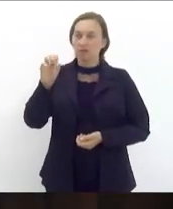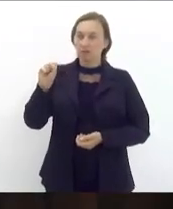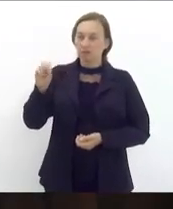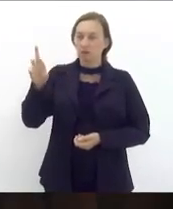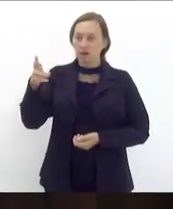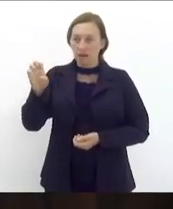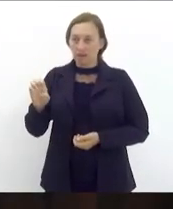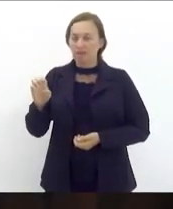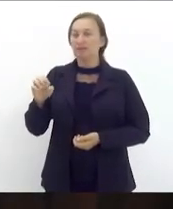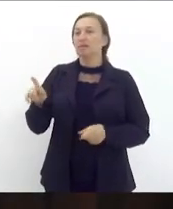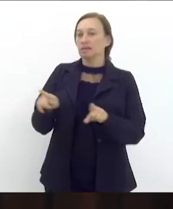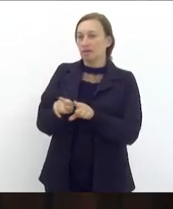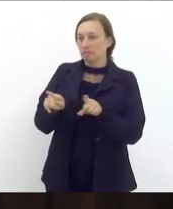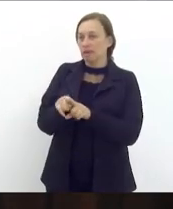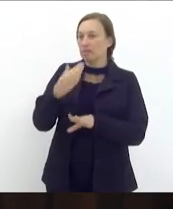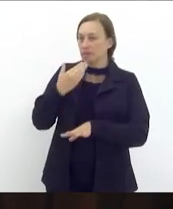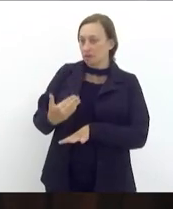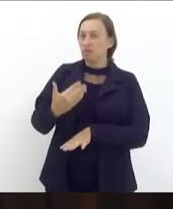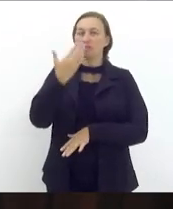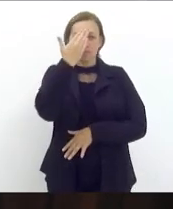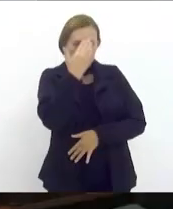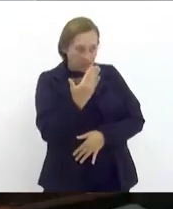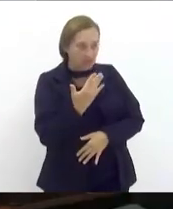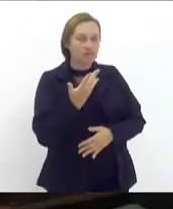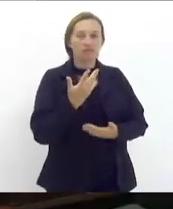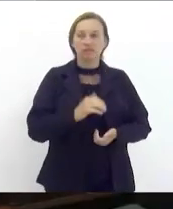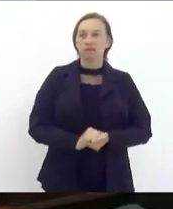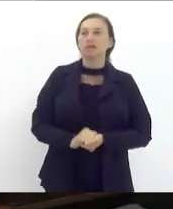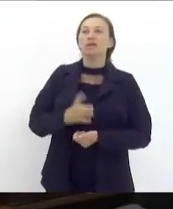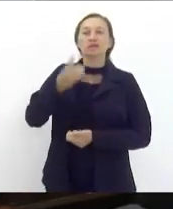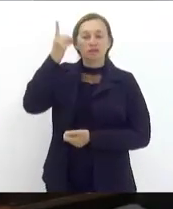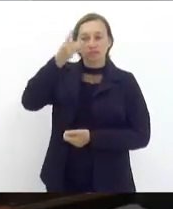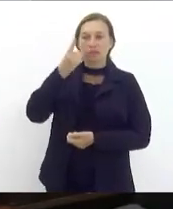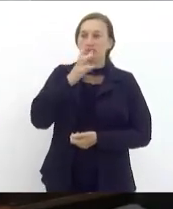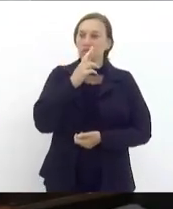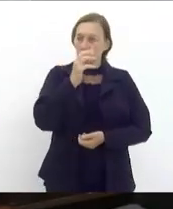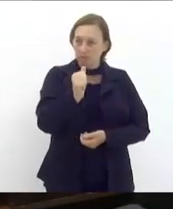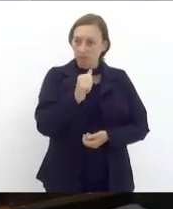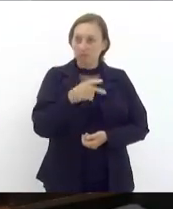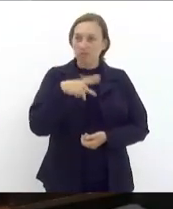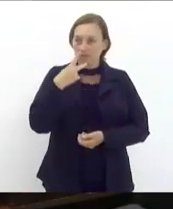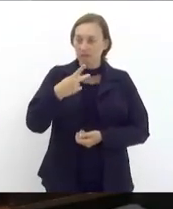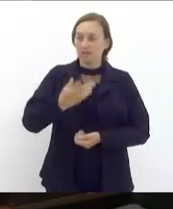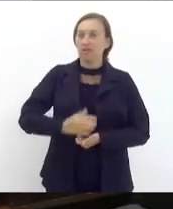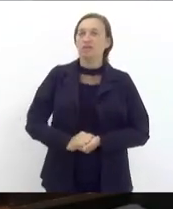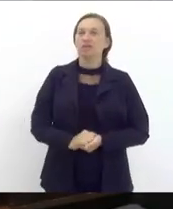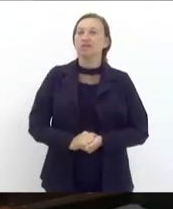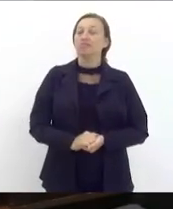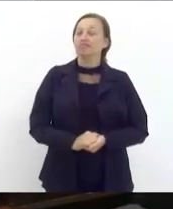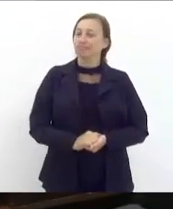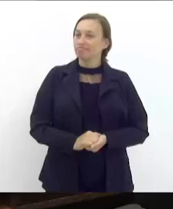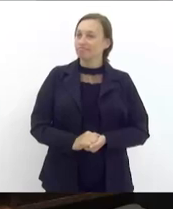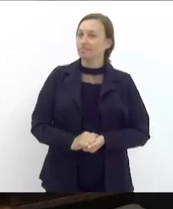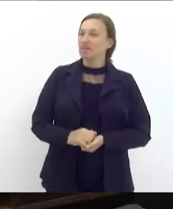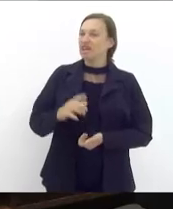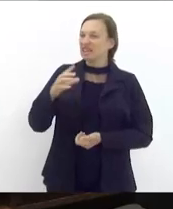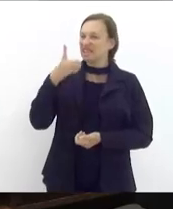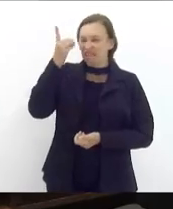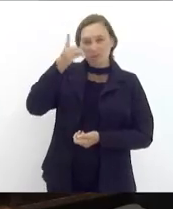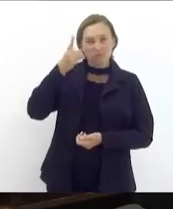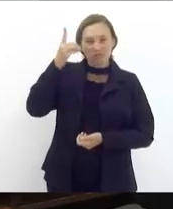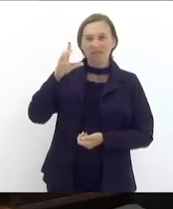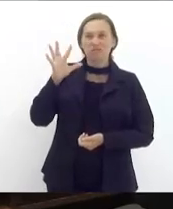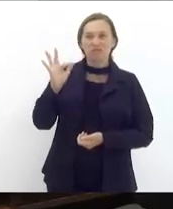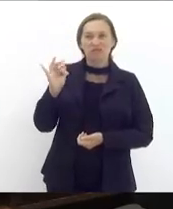Pode conceder. Obrigado, presidente. Muito obrigado, Vossa Excelência. Deputado Rodrigo Amorim, por favor, para emitir o parecer. Que dupla, deputado Fábio Silva e Felipe